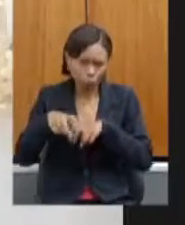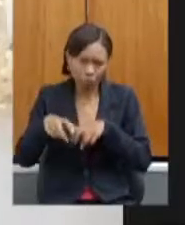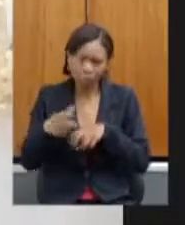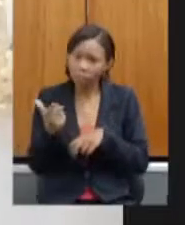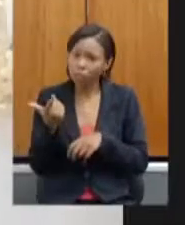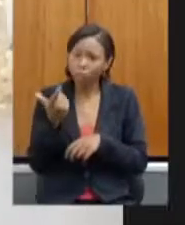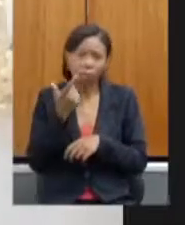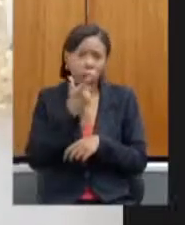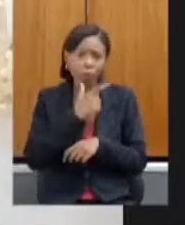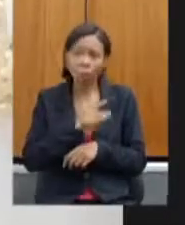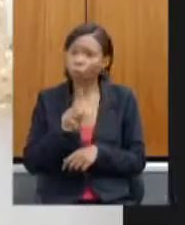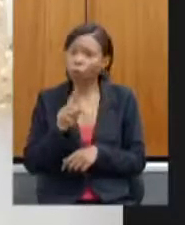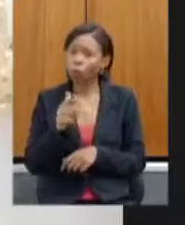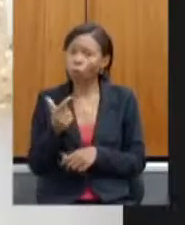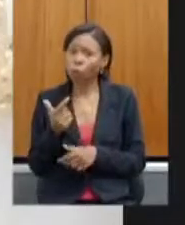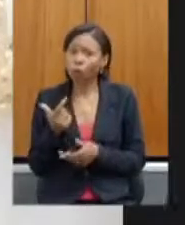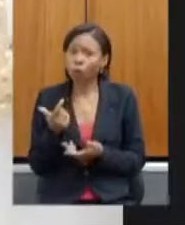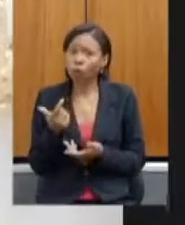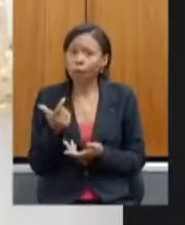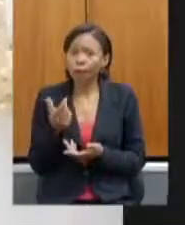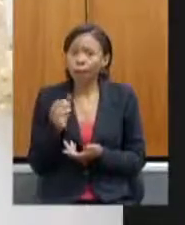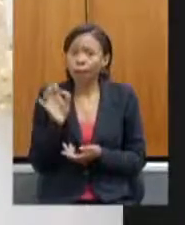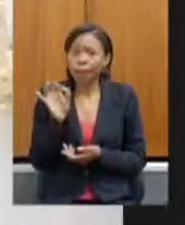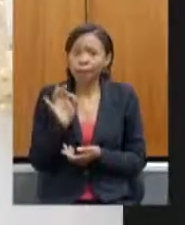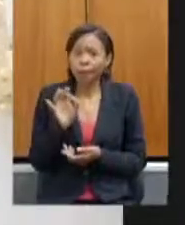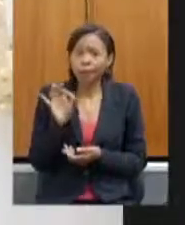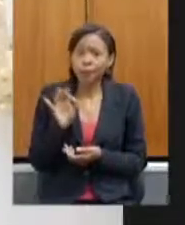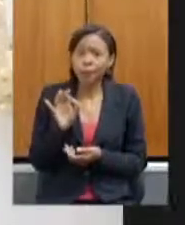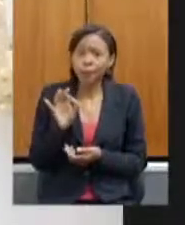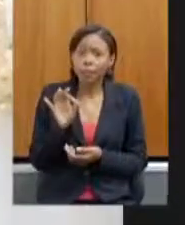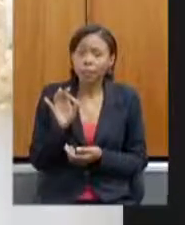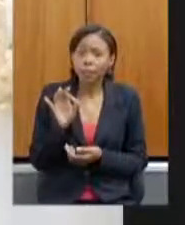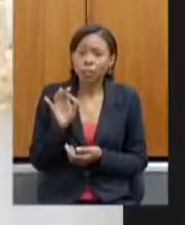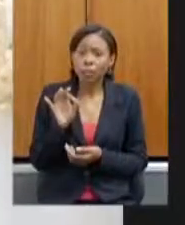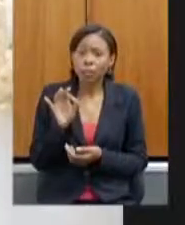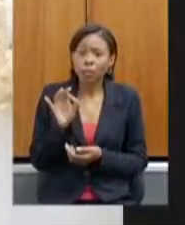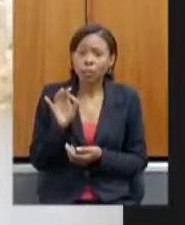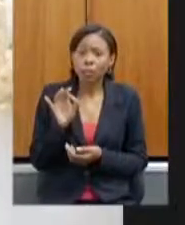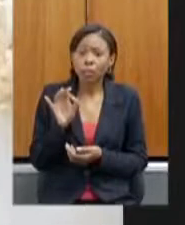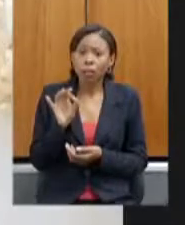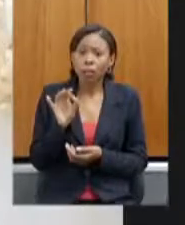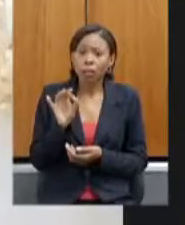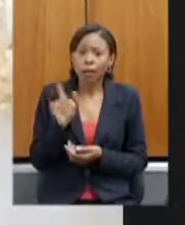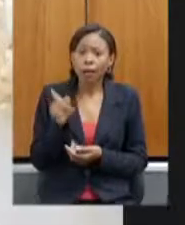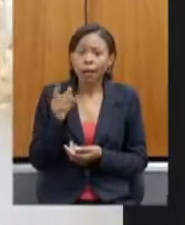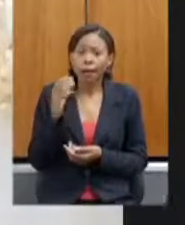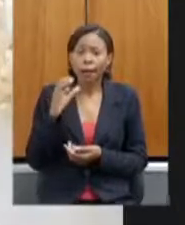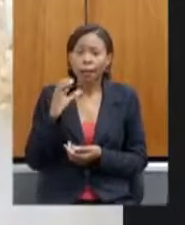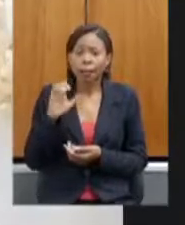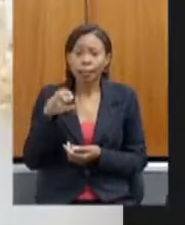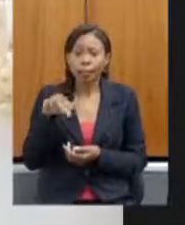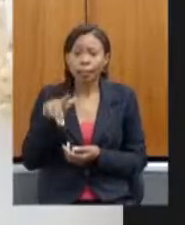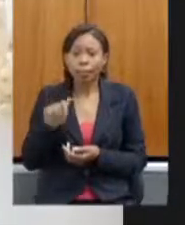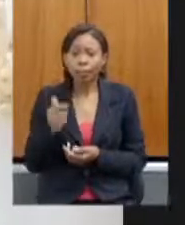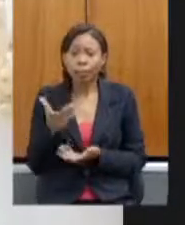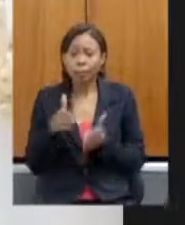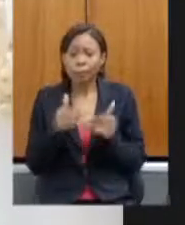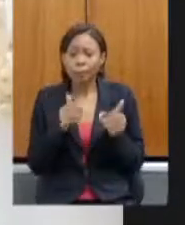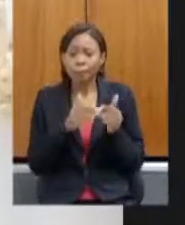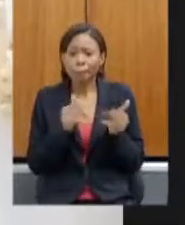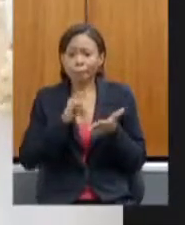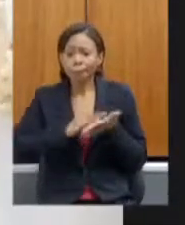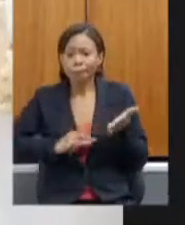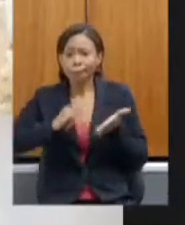irrigante. quando apresenta 10 documentos, a CEMIG pede mais 20 documentos e documentos de alta complexidade,